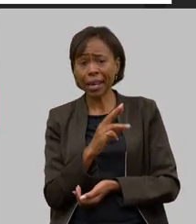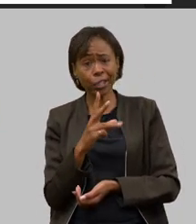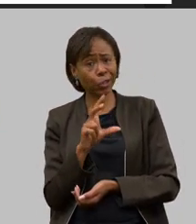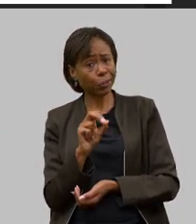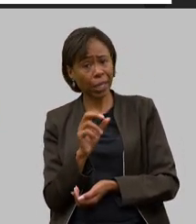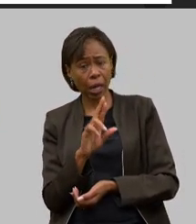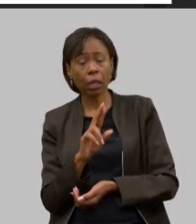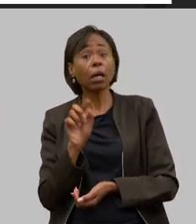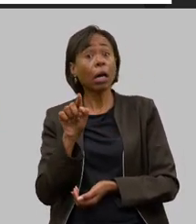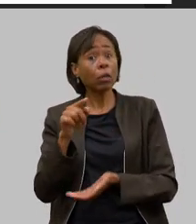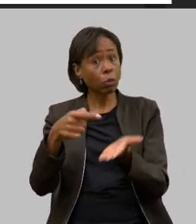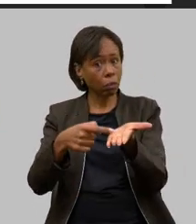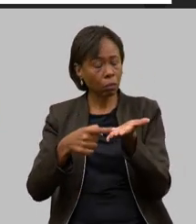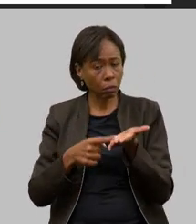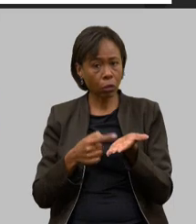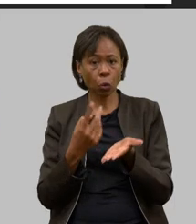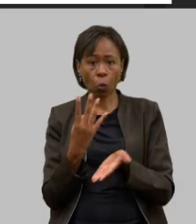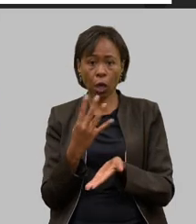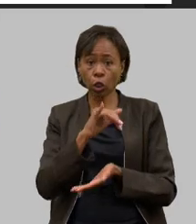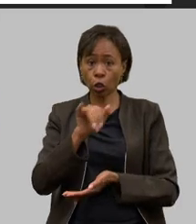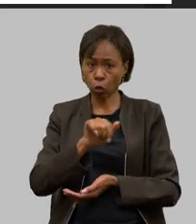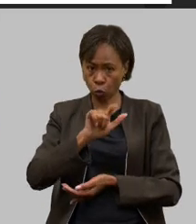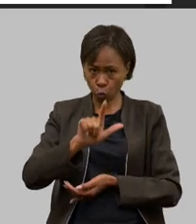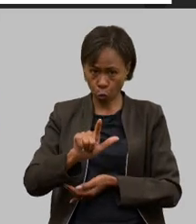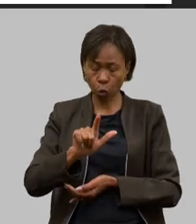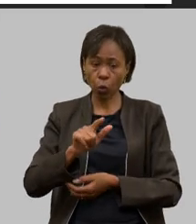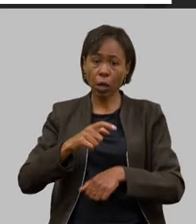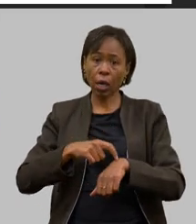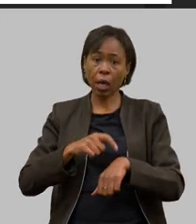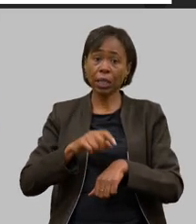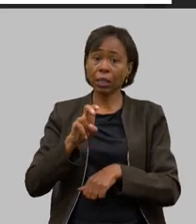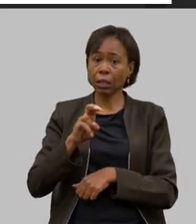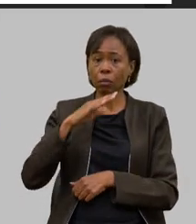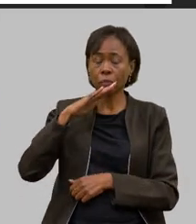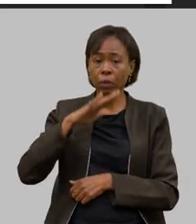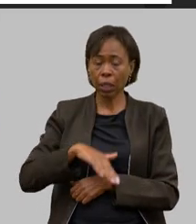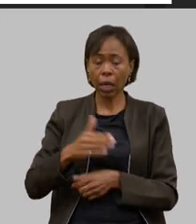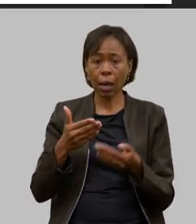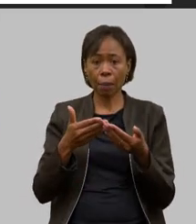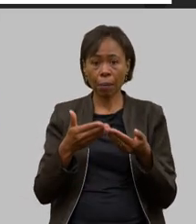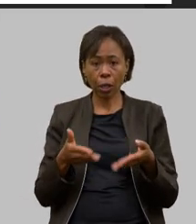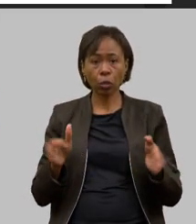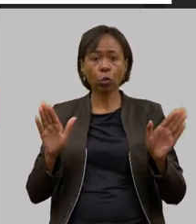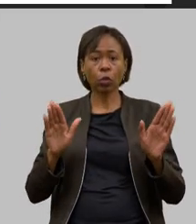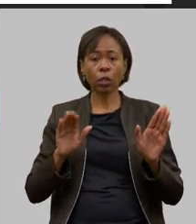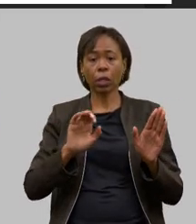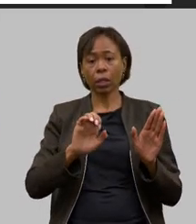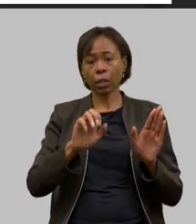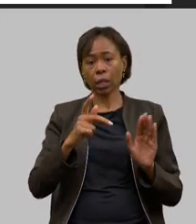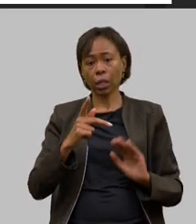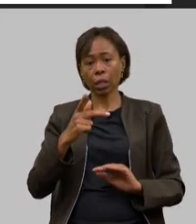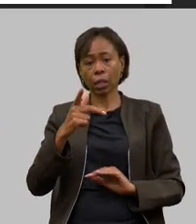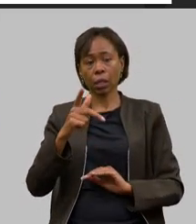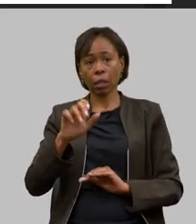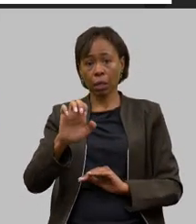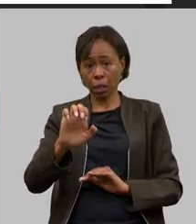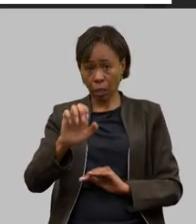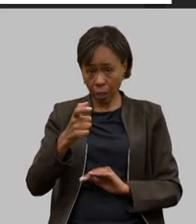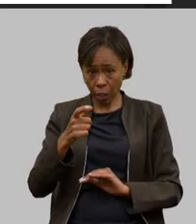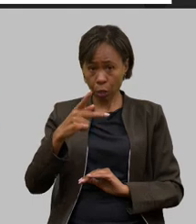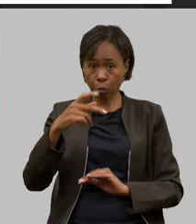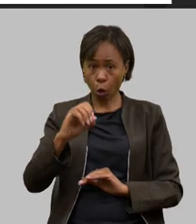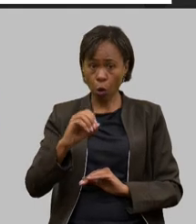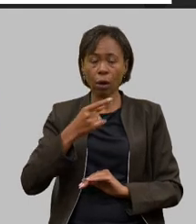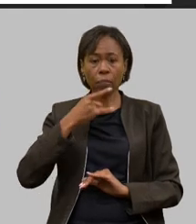para dia 4 de julho às 17 horas a abertura da nossa Expo Cachaça atrás do Expo Minas nós vamos